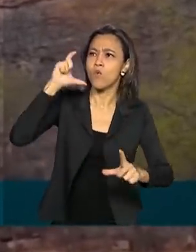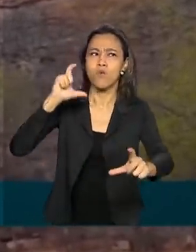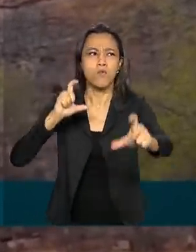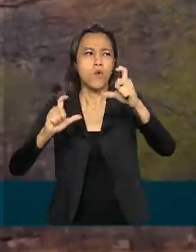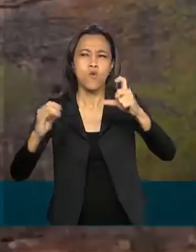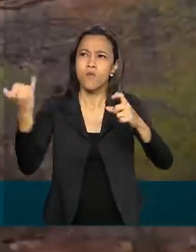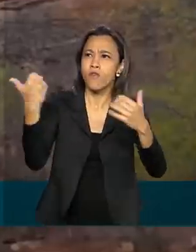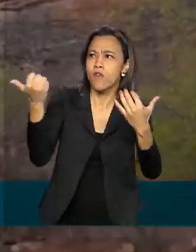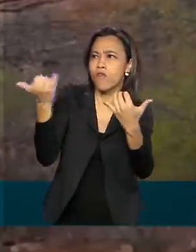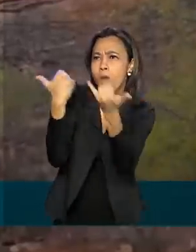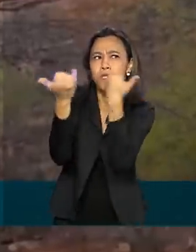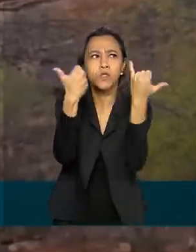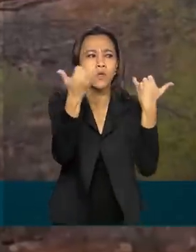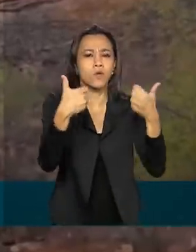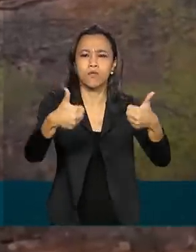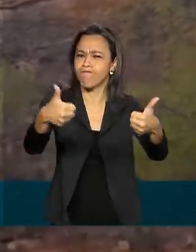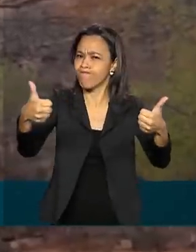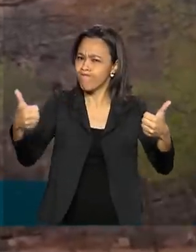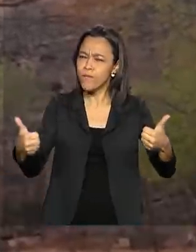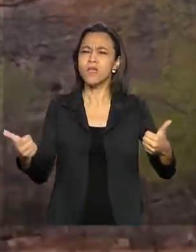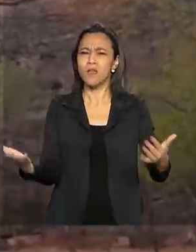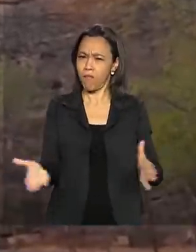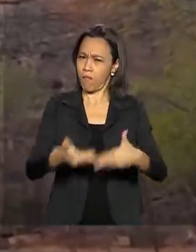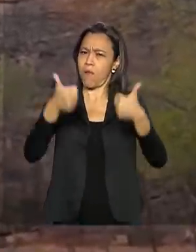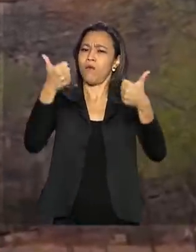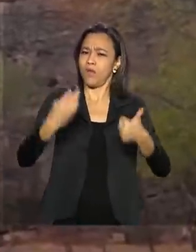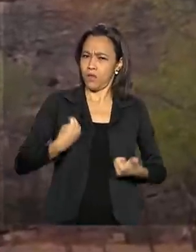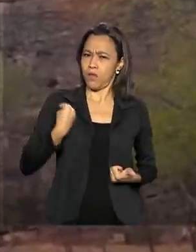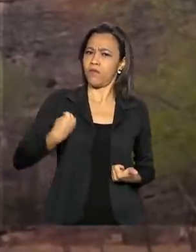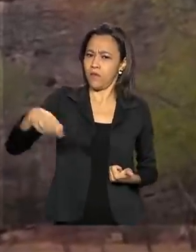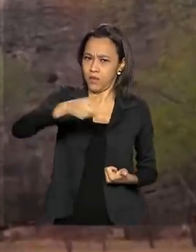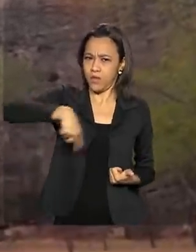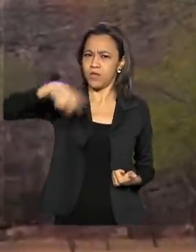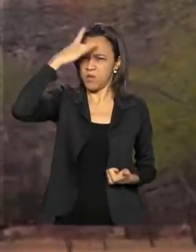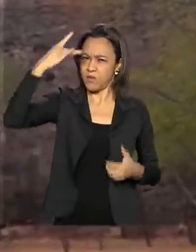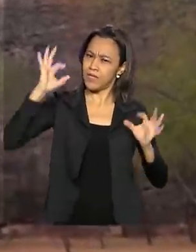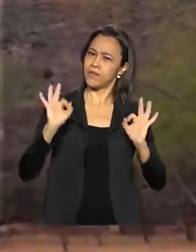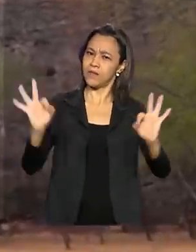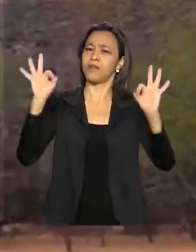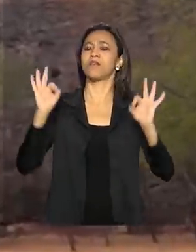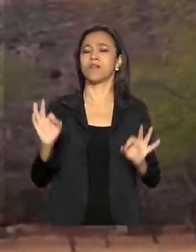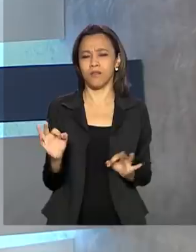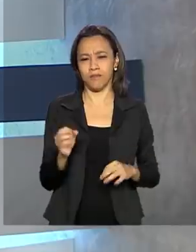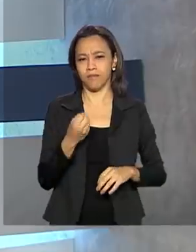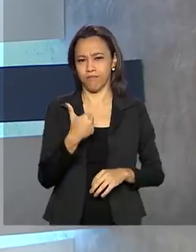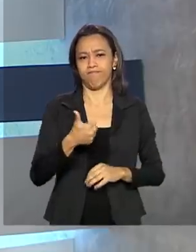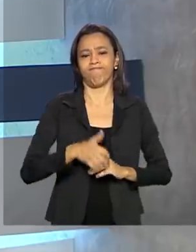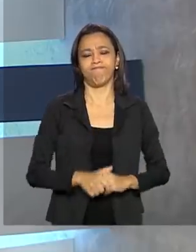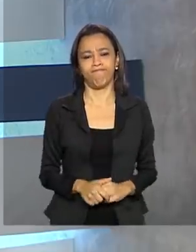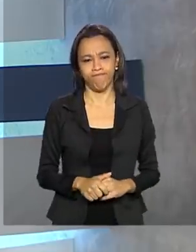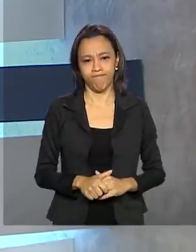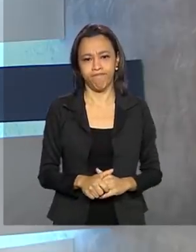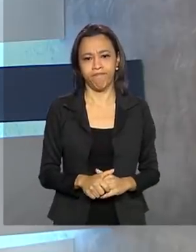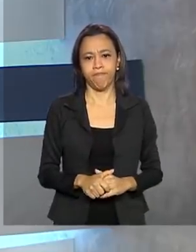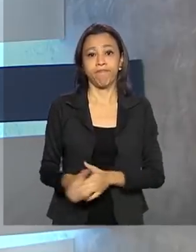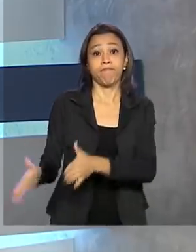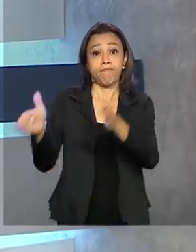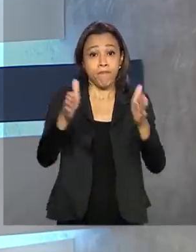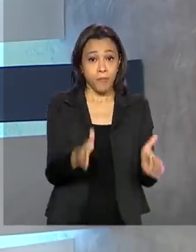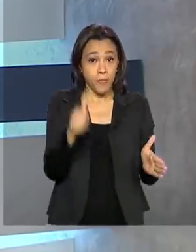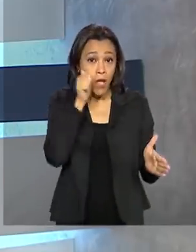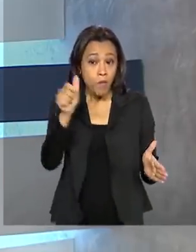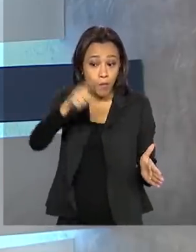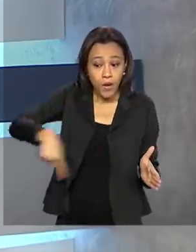além também de melhorar a qualidade de vida das pessoas, com certeza vai ser nesse momento. Mulheres